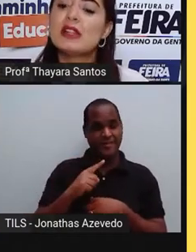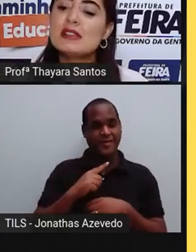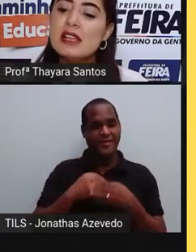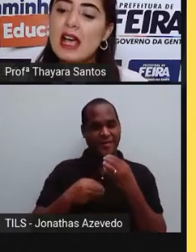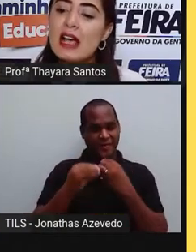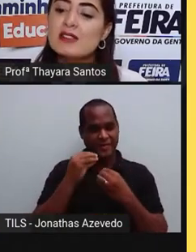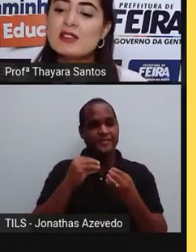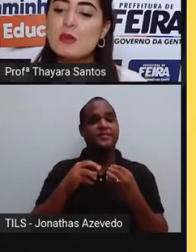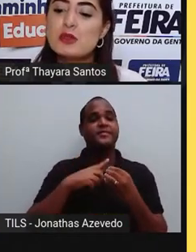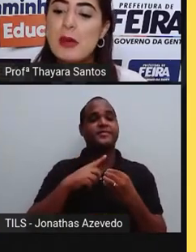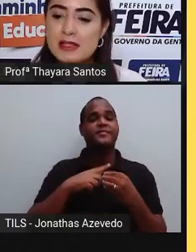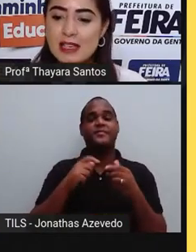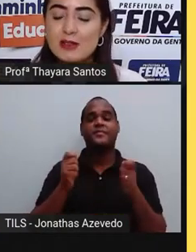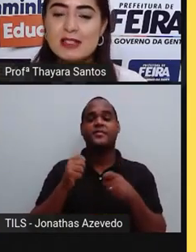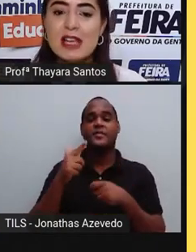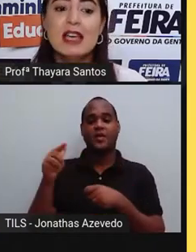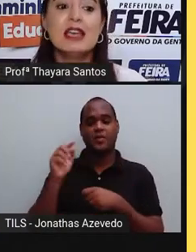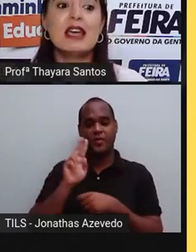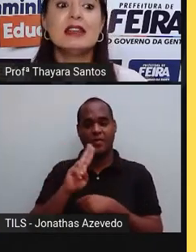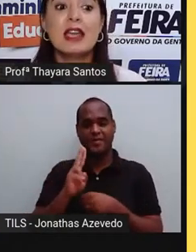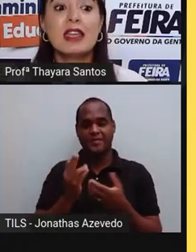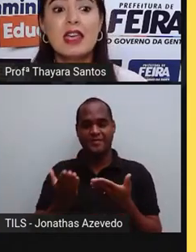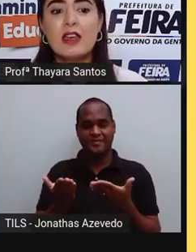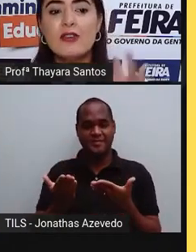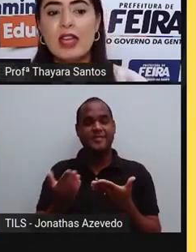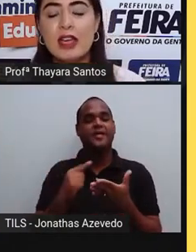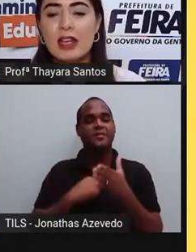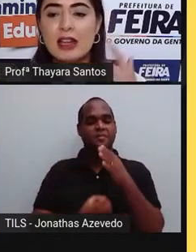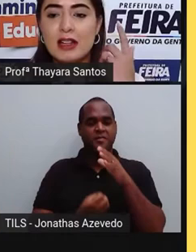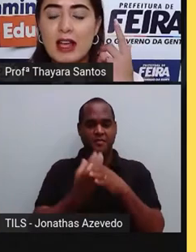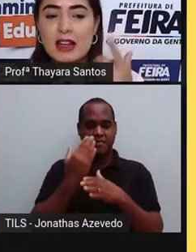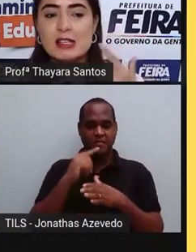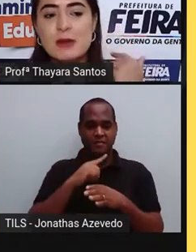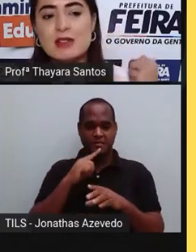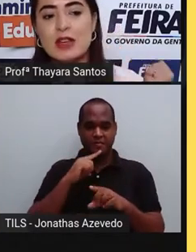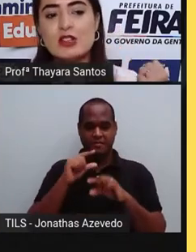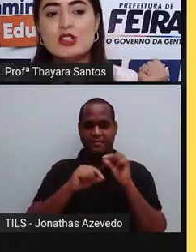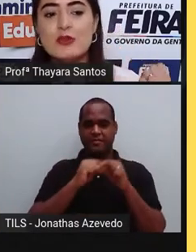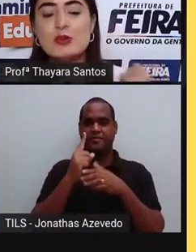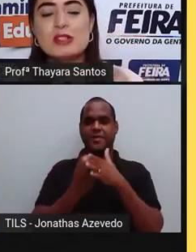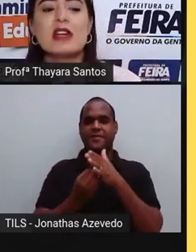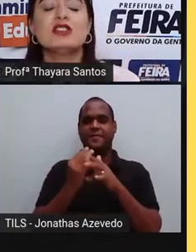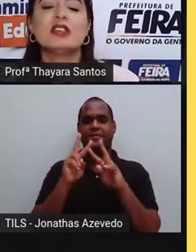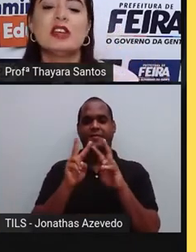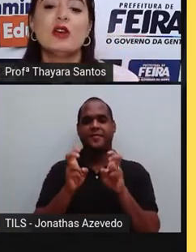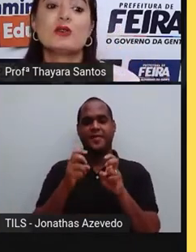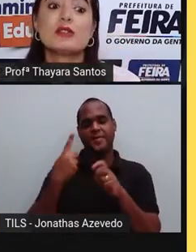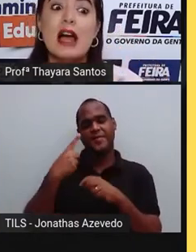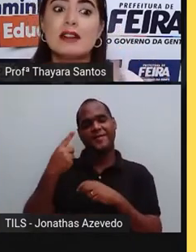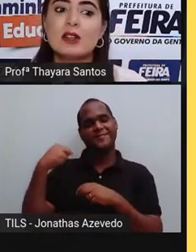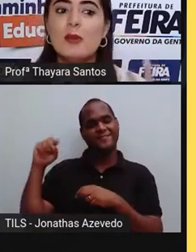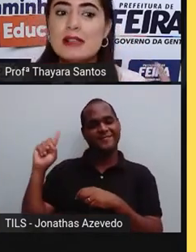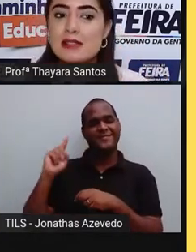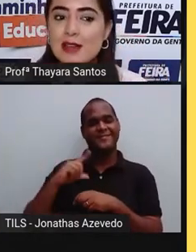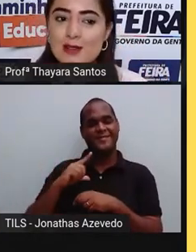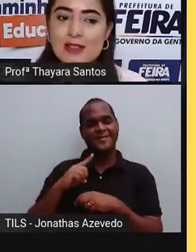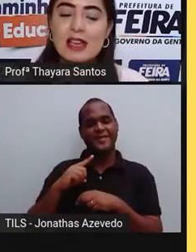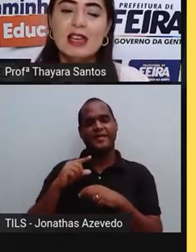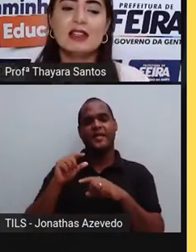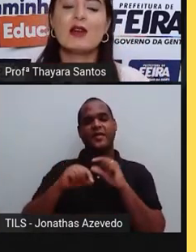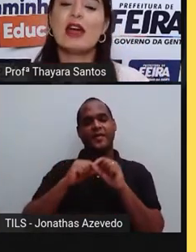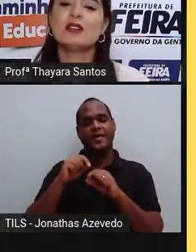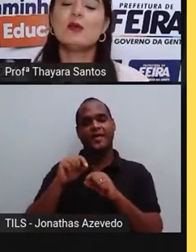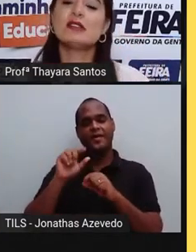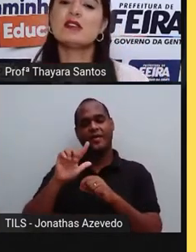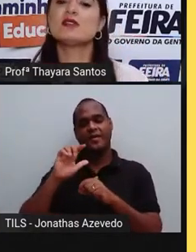Então, nesse caso, são os bacilos. E é daqui que vem aquela expressão que a gente viu no slide anterior, os lactobacilos.